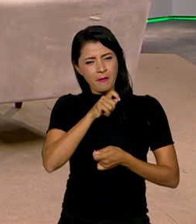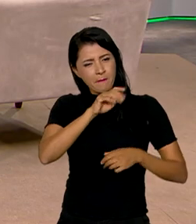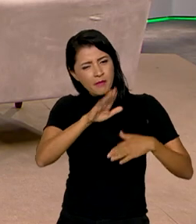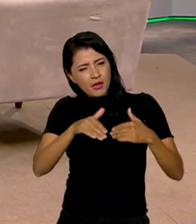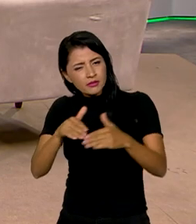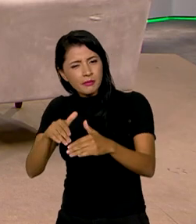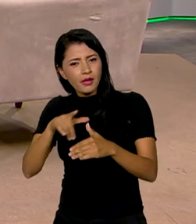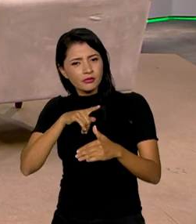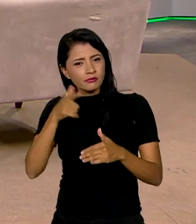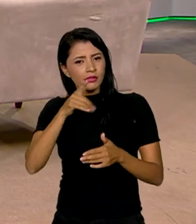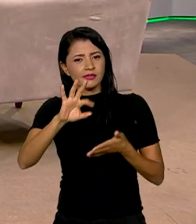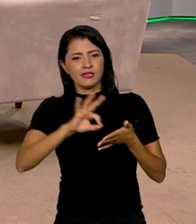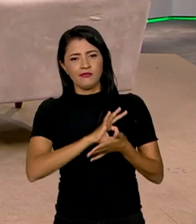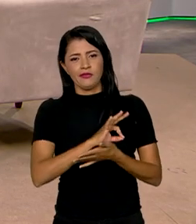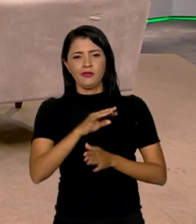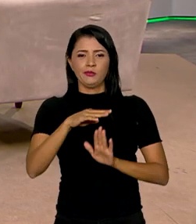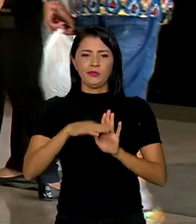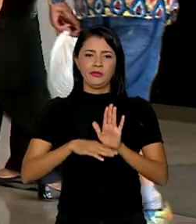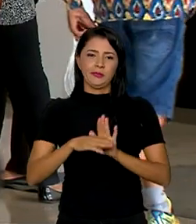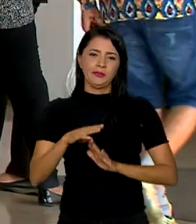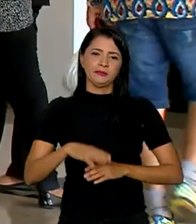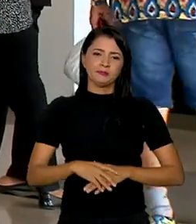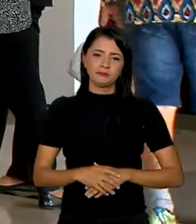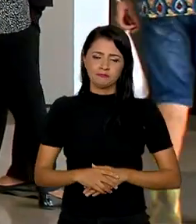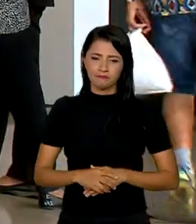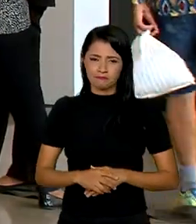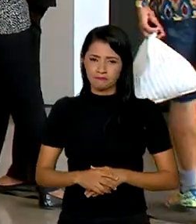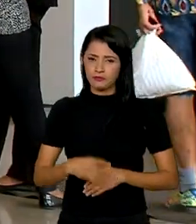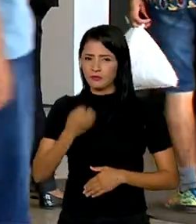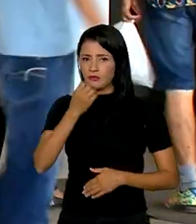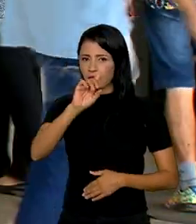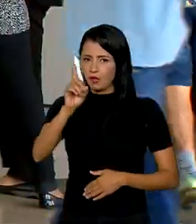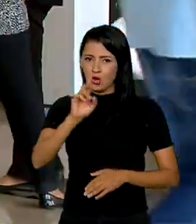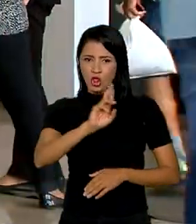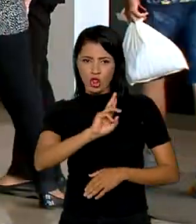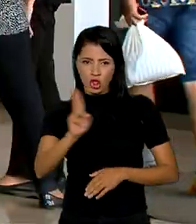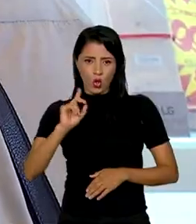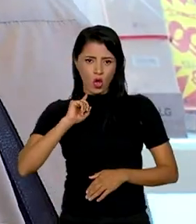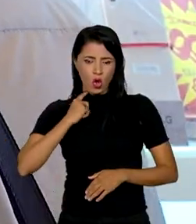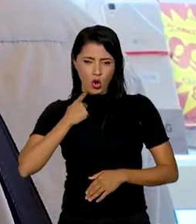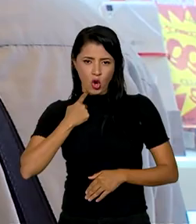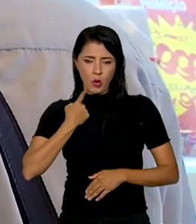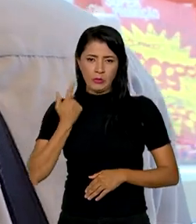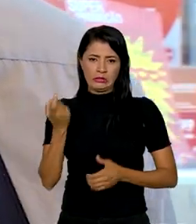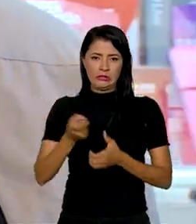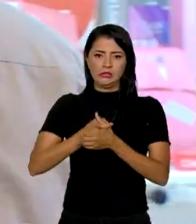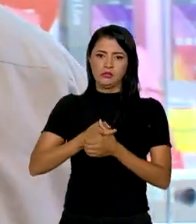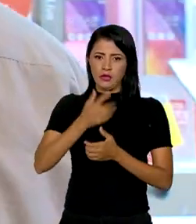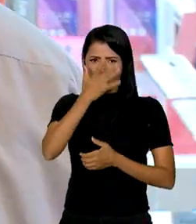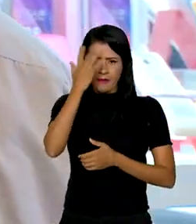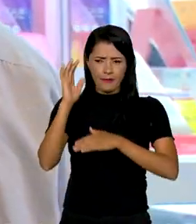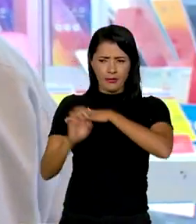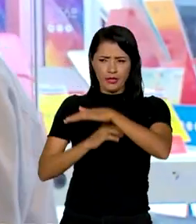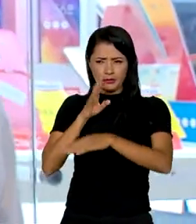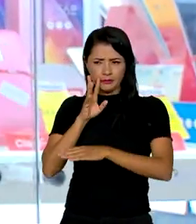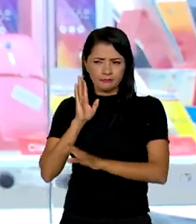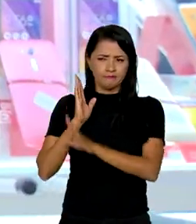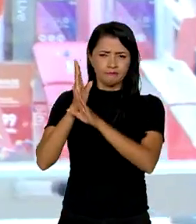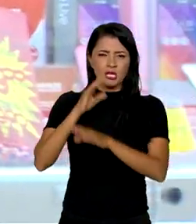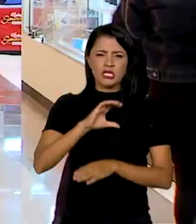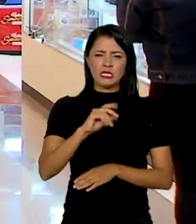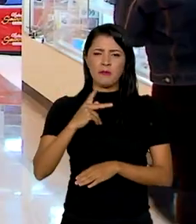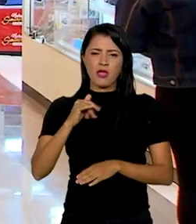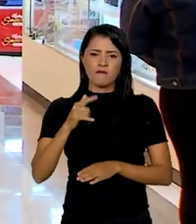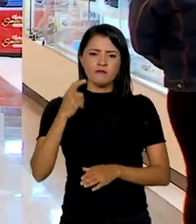a passo para se inscrever no programa. Não é bom ter o nome sujo na praça. Quando uma empresa checa o CPF e proíbe o